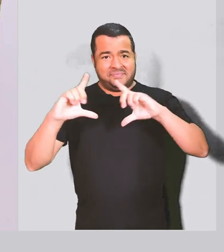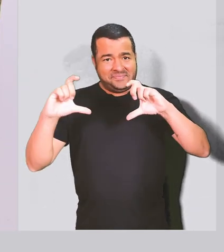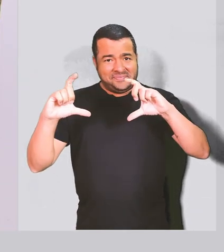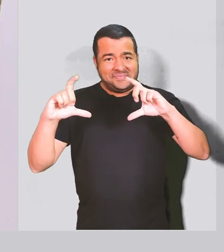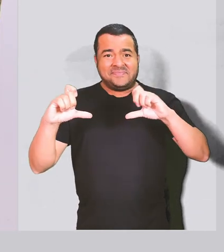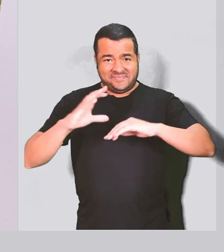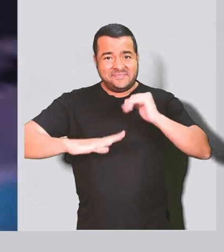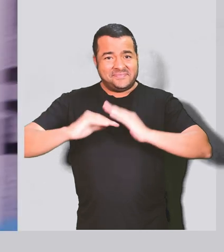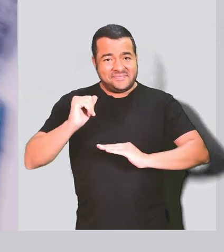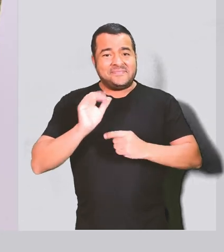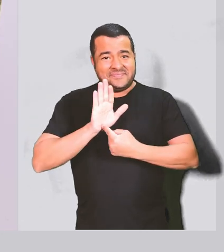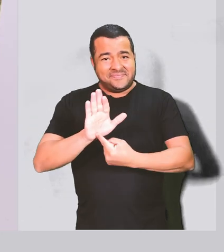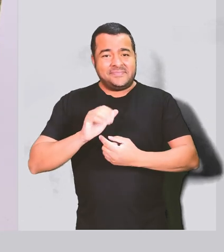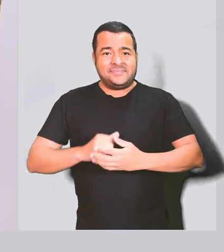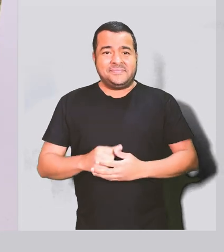mesma faço.